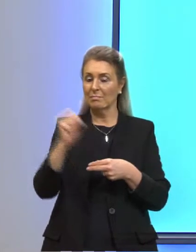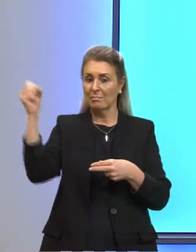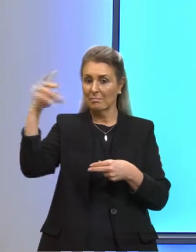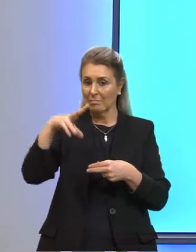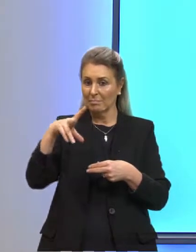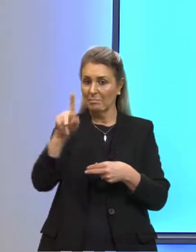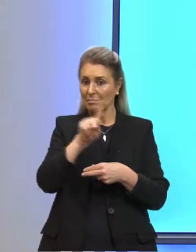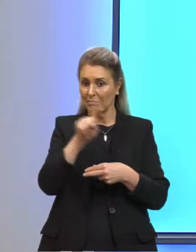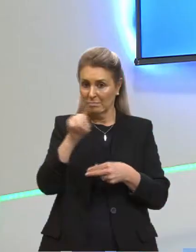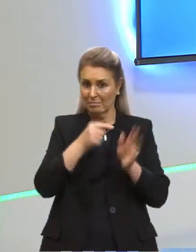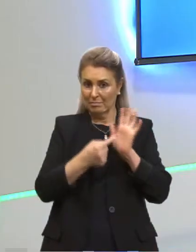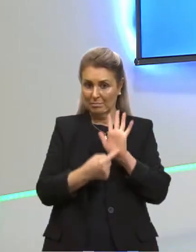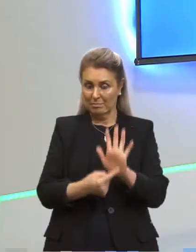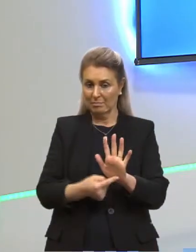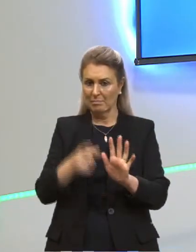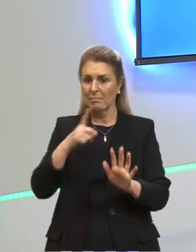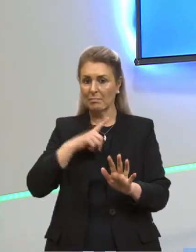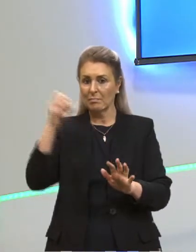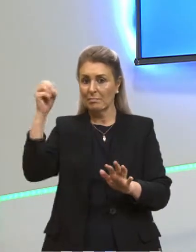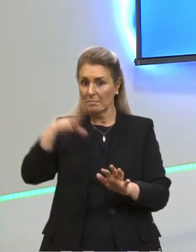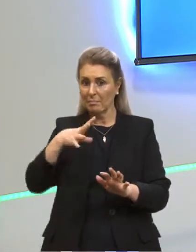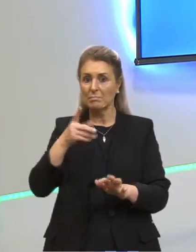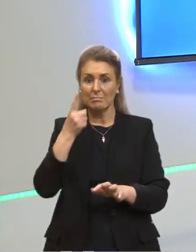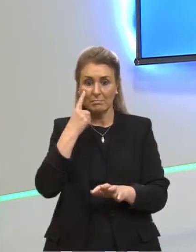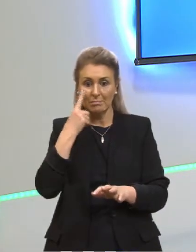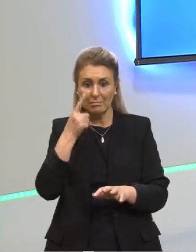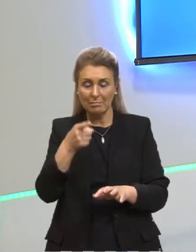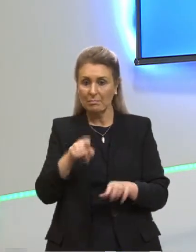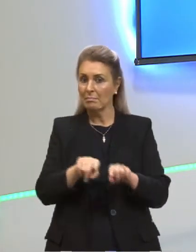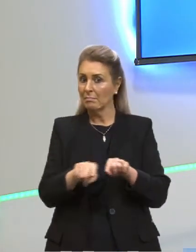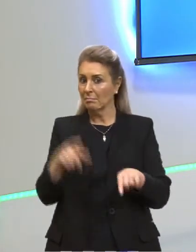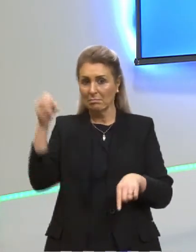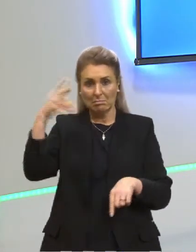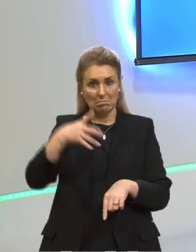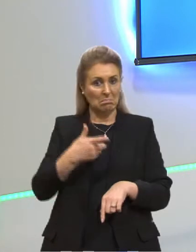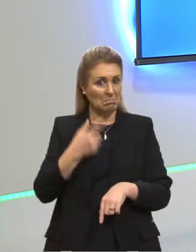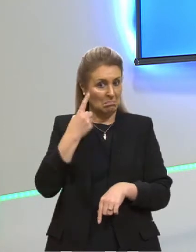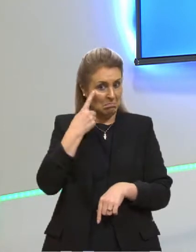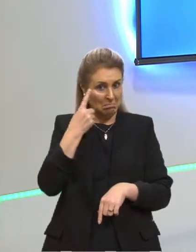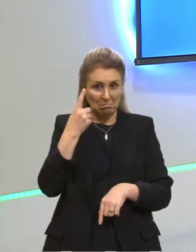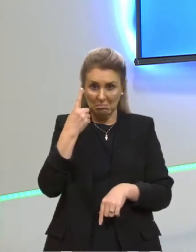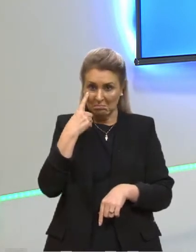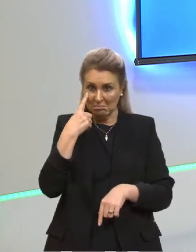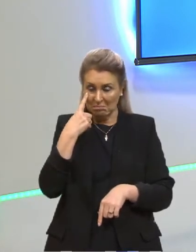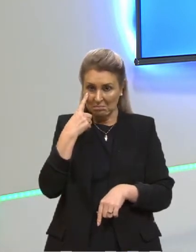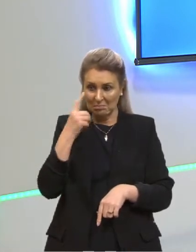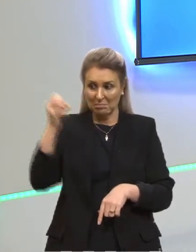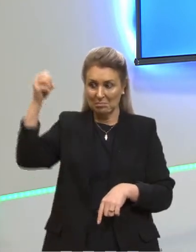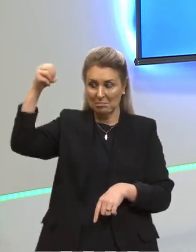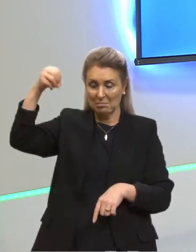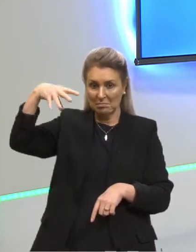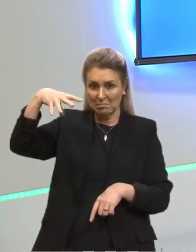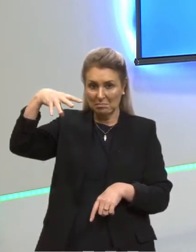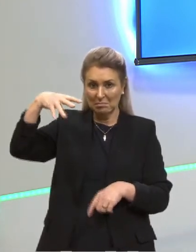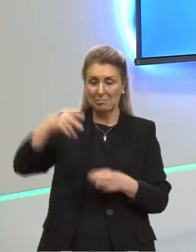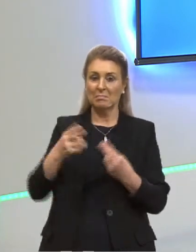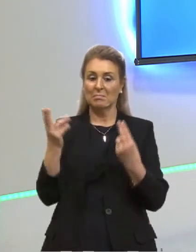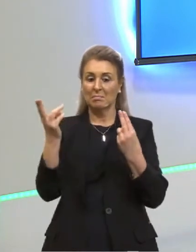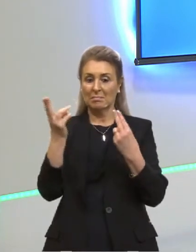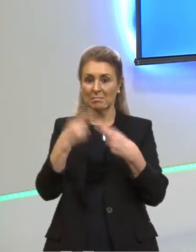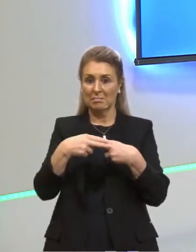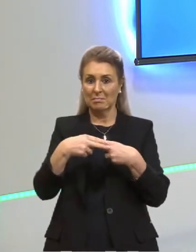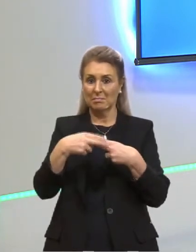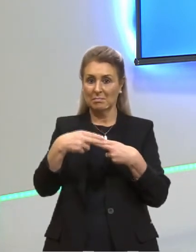Isso é luz. Tem luz que a gente enxerga, mas tem luz que a gente não enxerga. Na verdade, não é luz. A